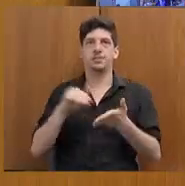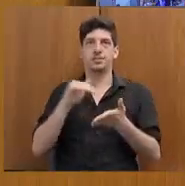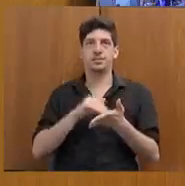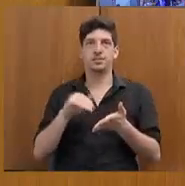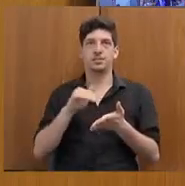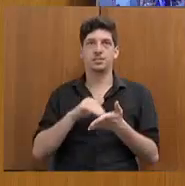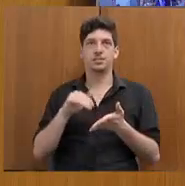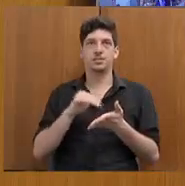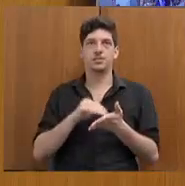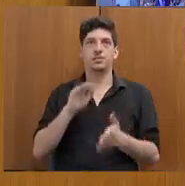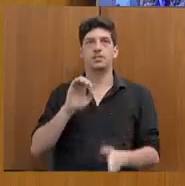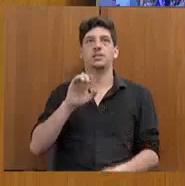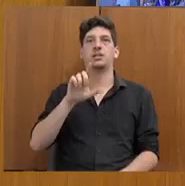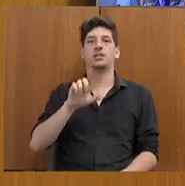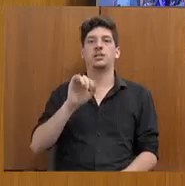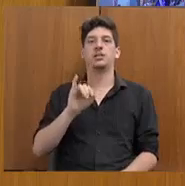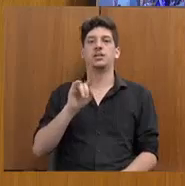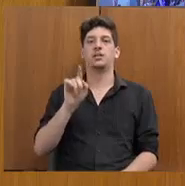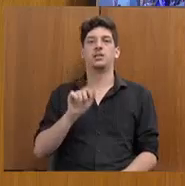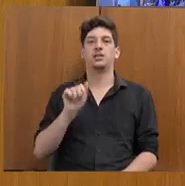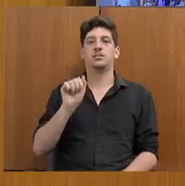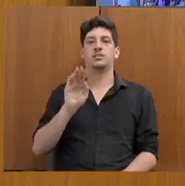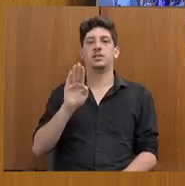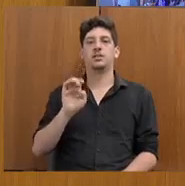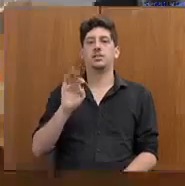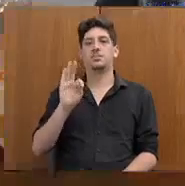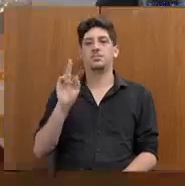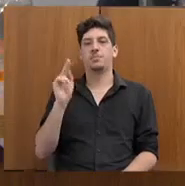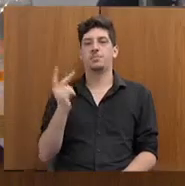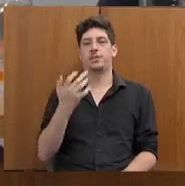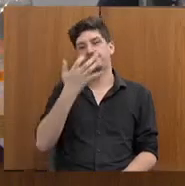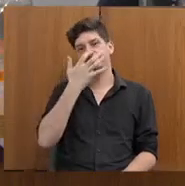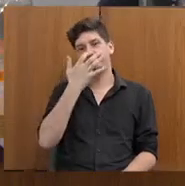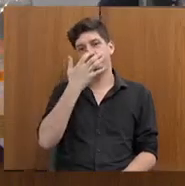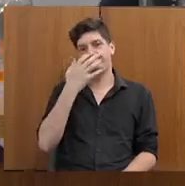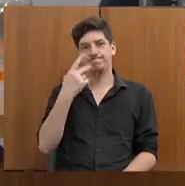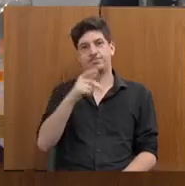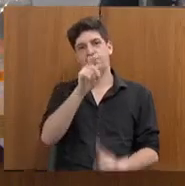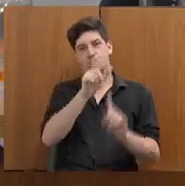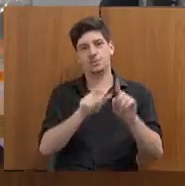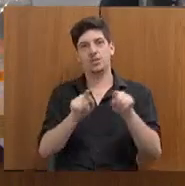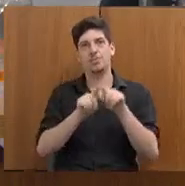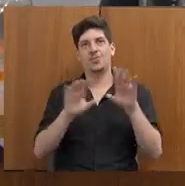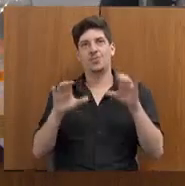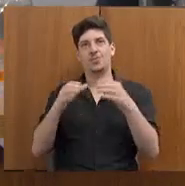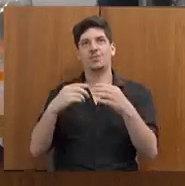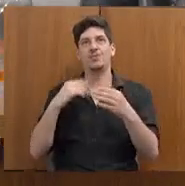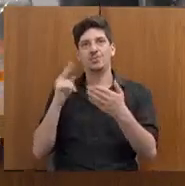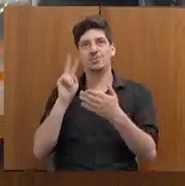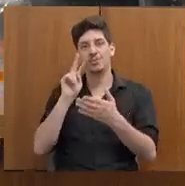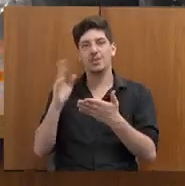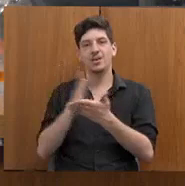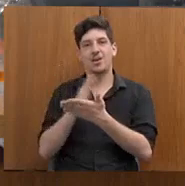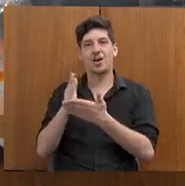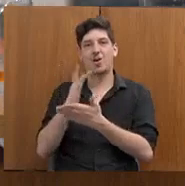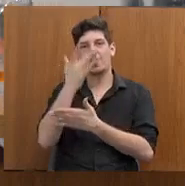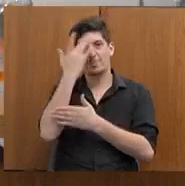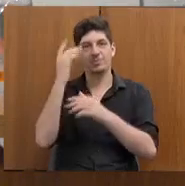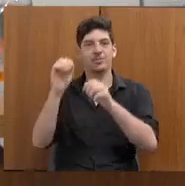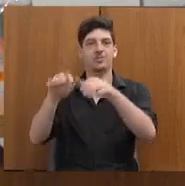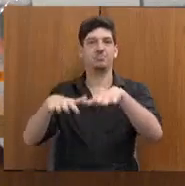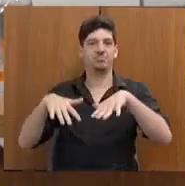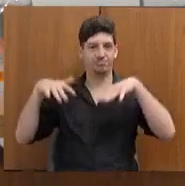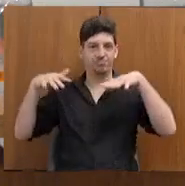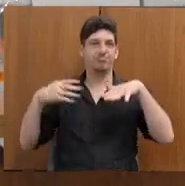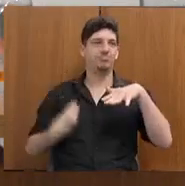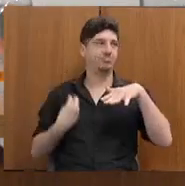Elisabeth, que a gente tem grande admiração por ela e por toda a equipe. Estou vendo aqui parte da equipe. a gente não poderia...